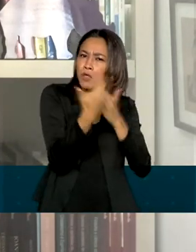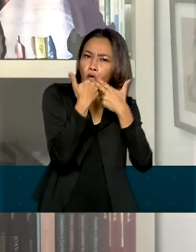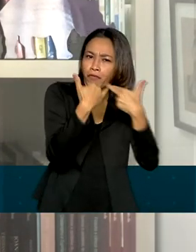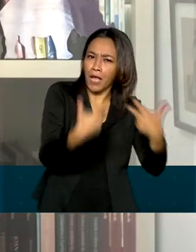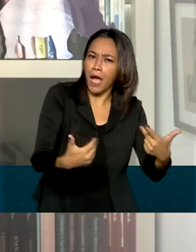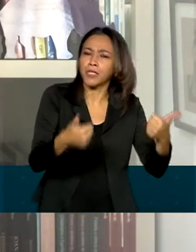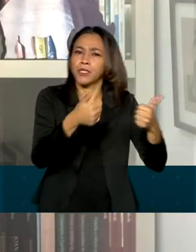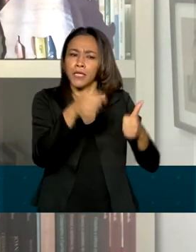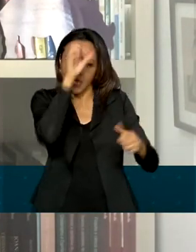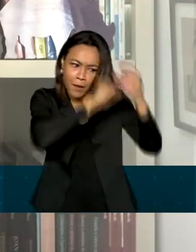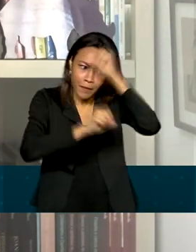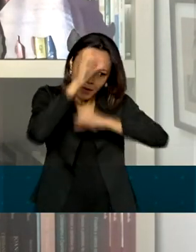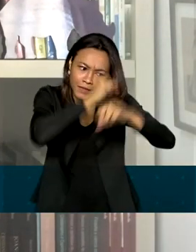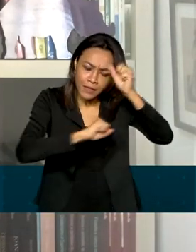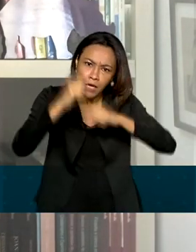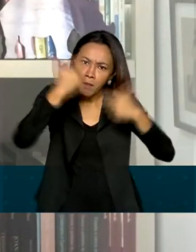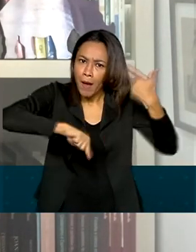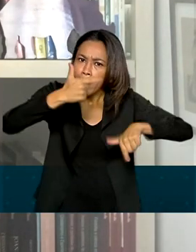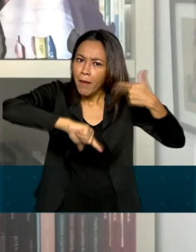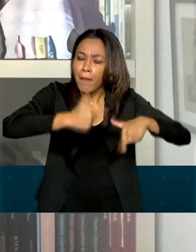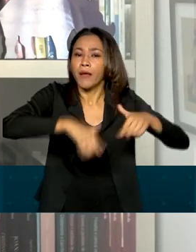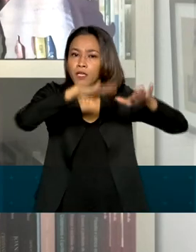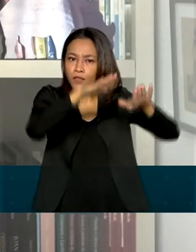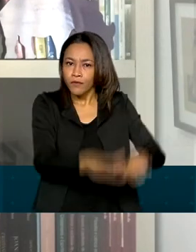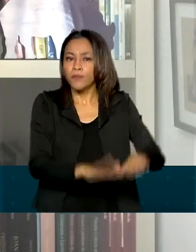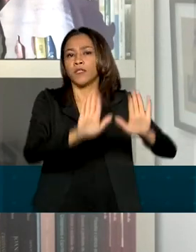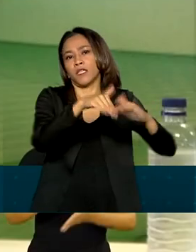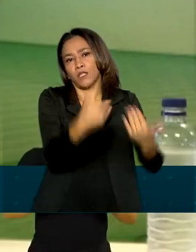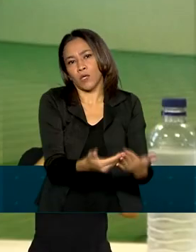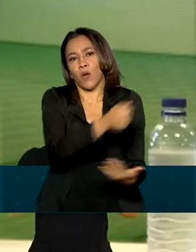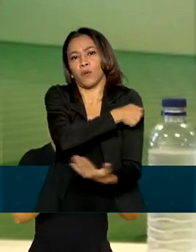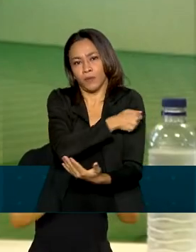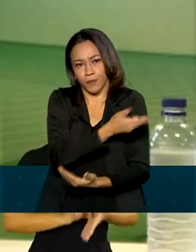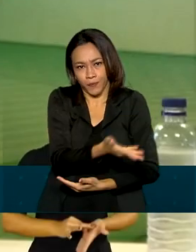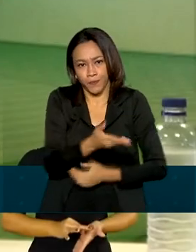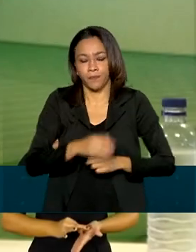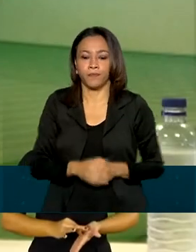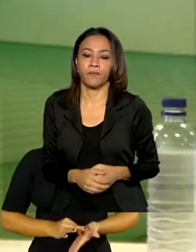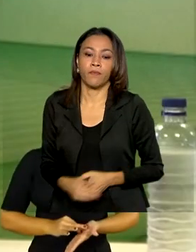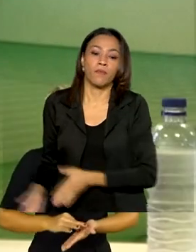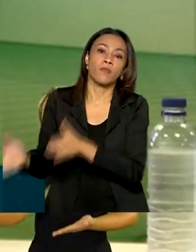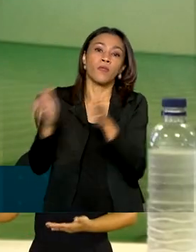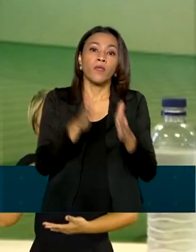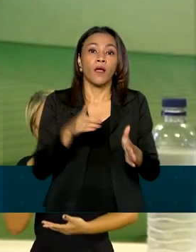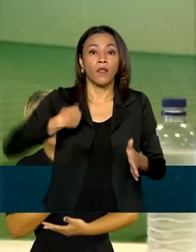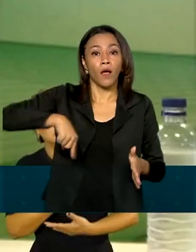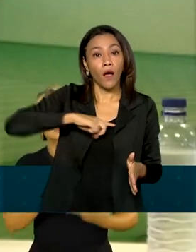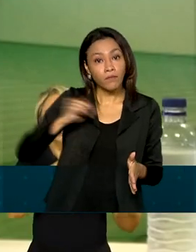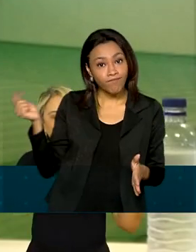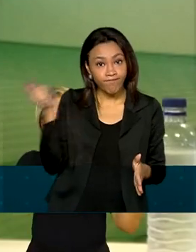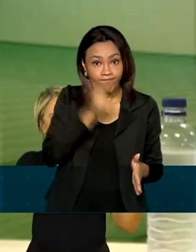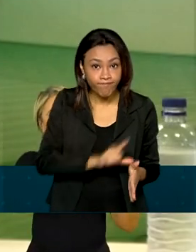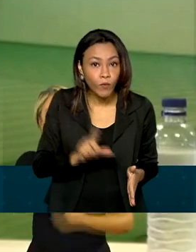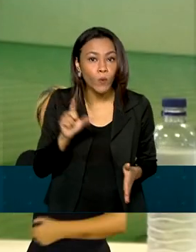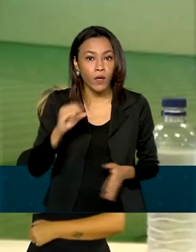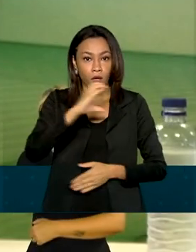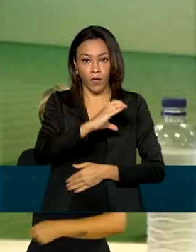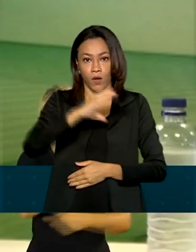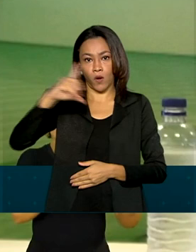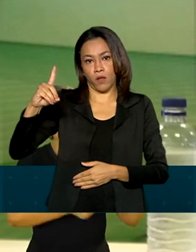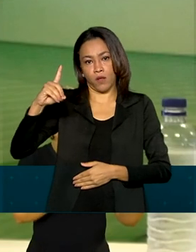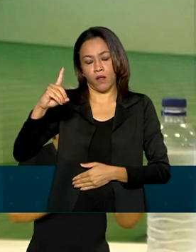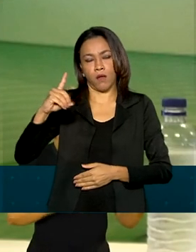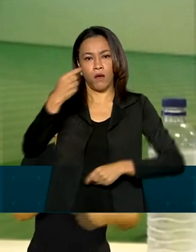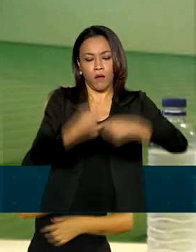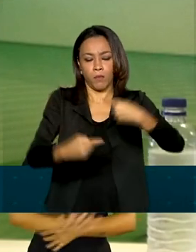aumentem a aprendizagem e a permanência do aluno na escola. Cumprimos, assim, nosso papel de coordenar políticas